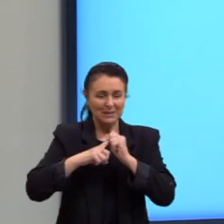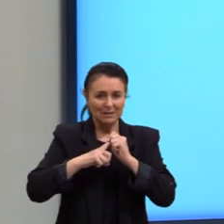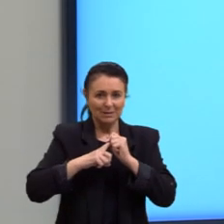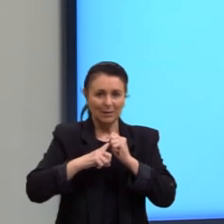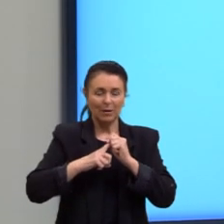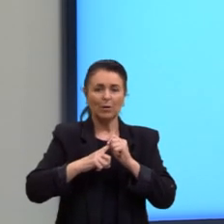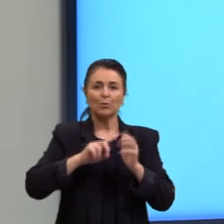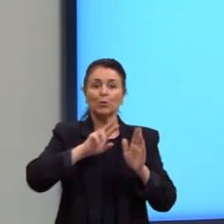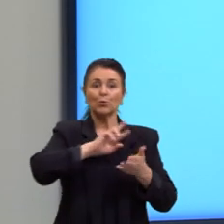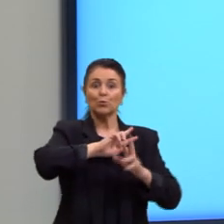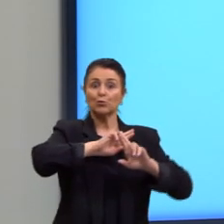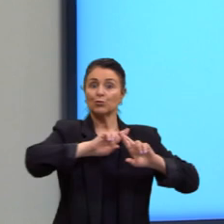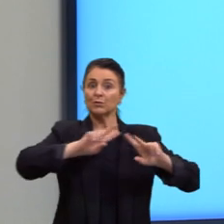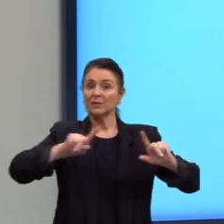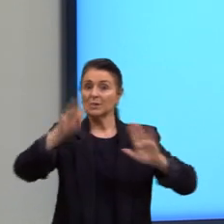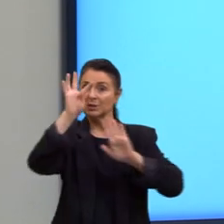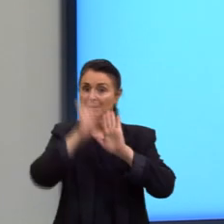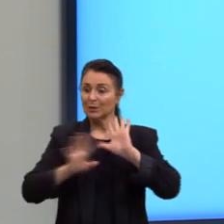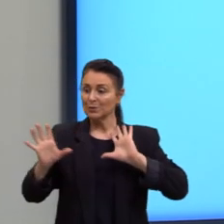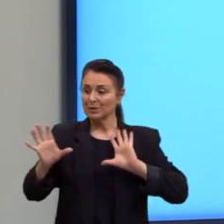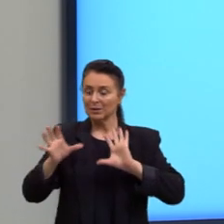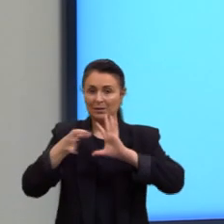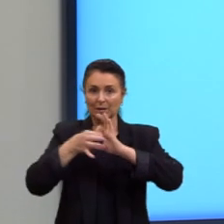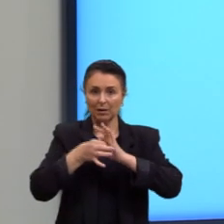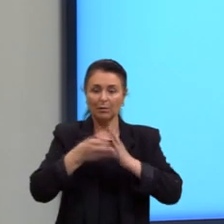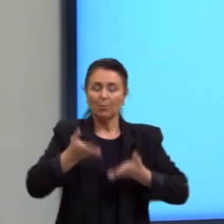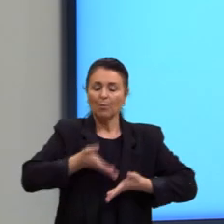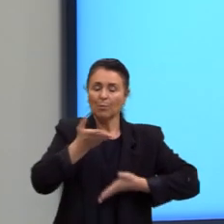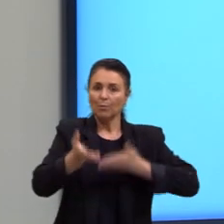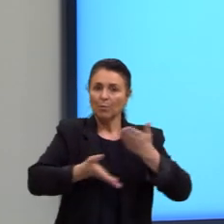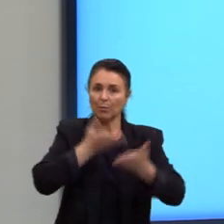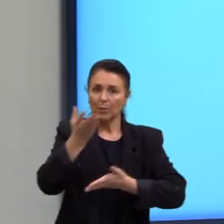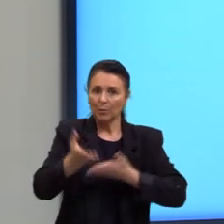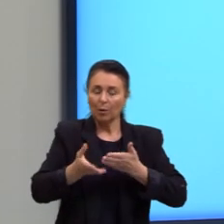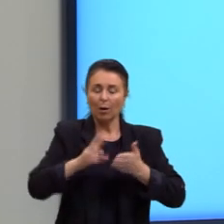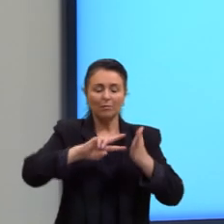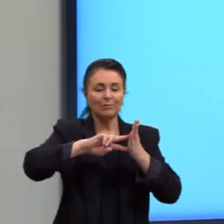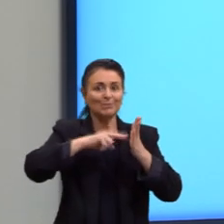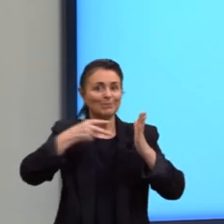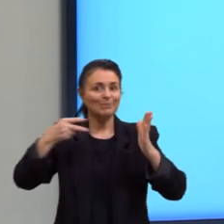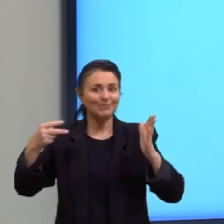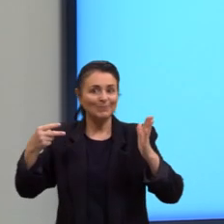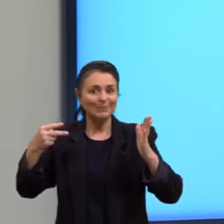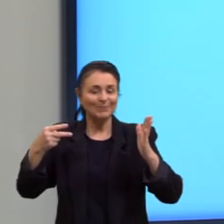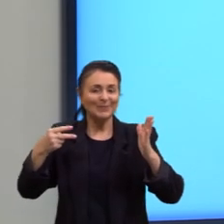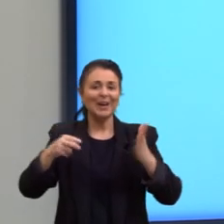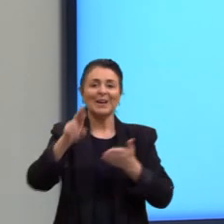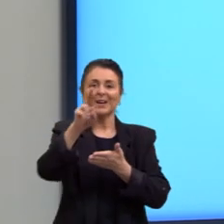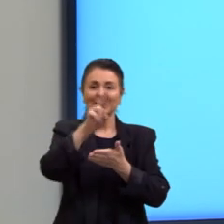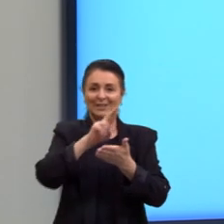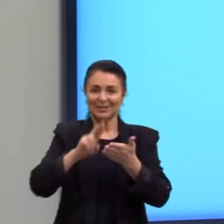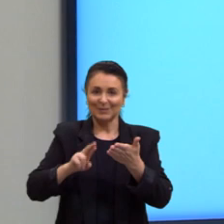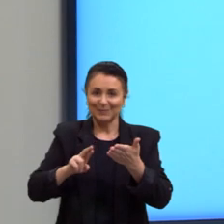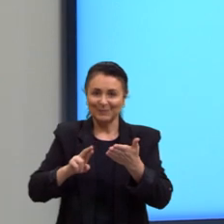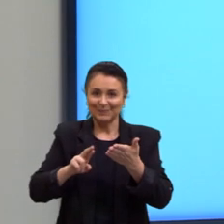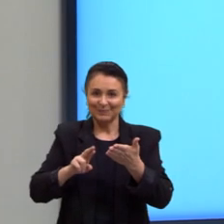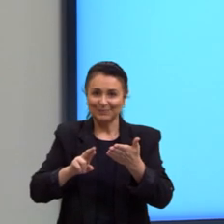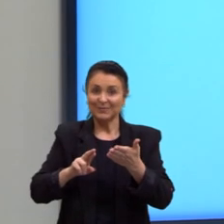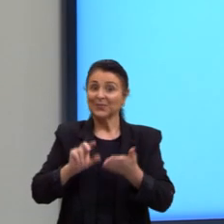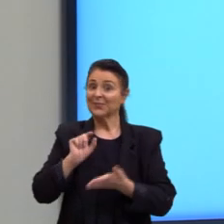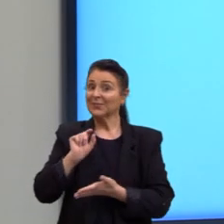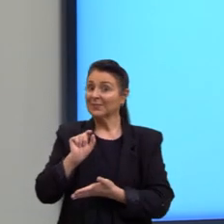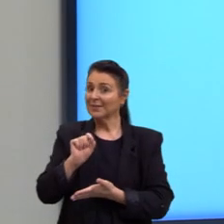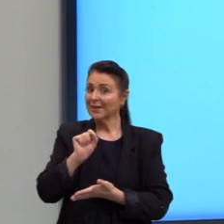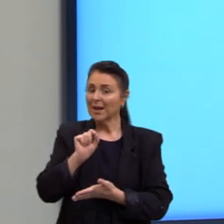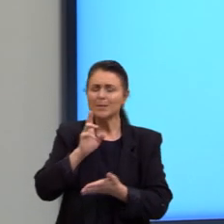diferentes textos, quando interligados, promovem interpretações na redação, que é